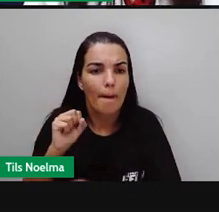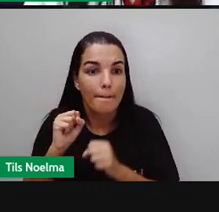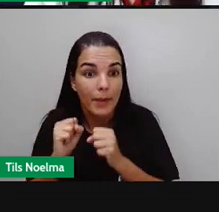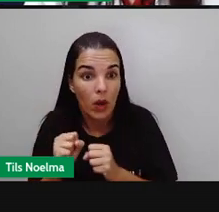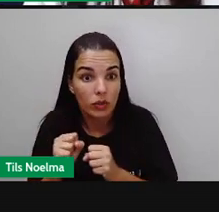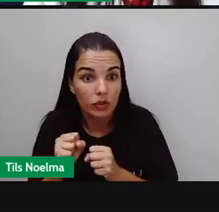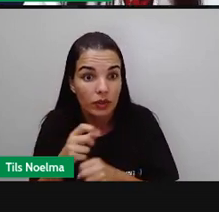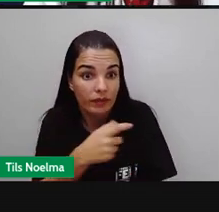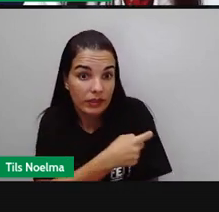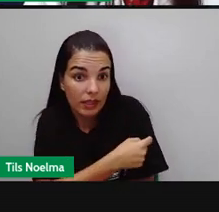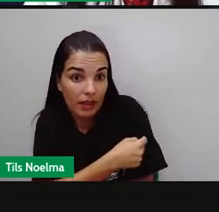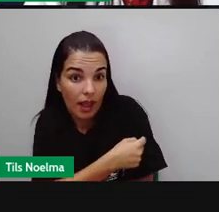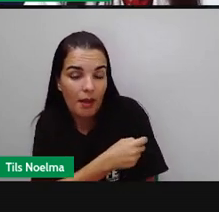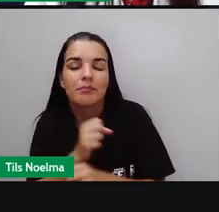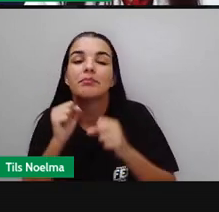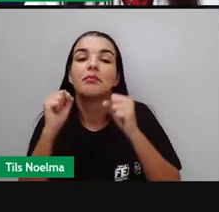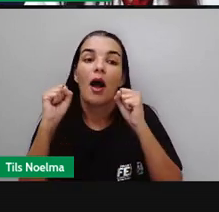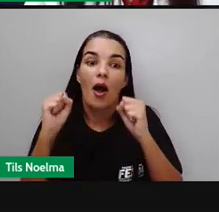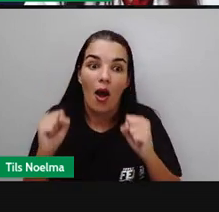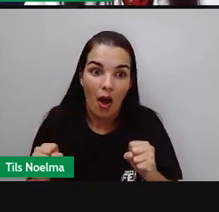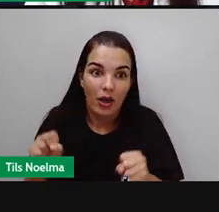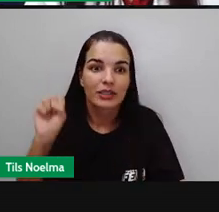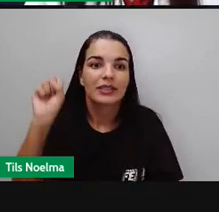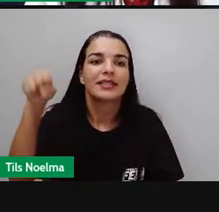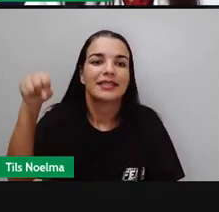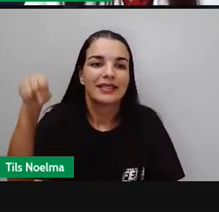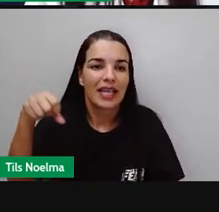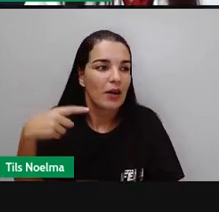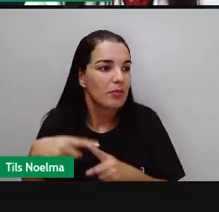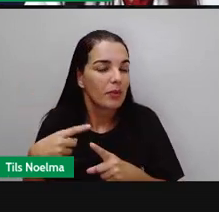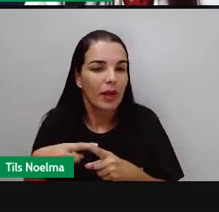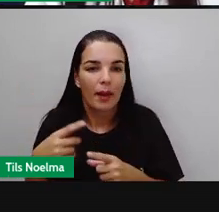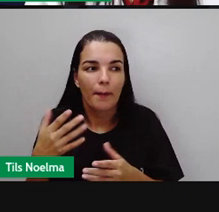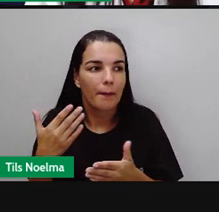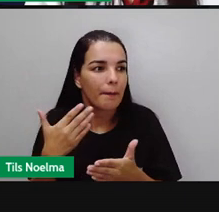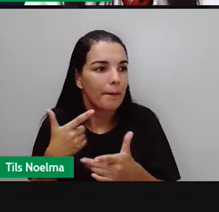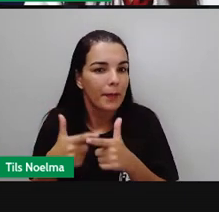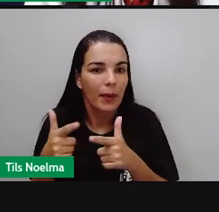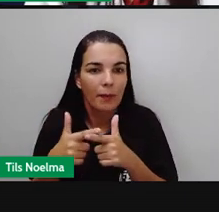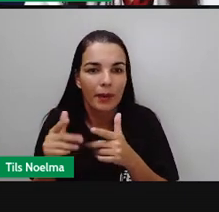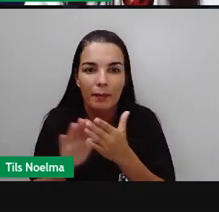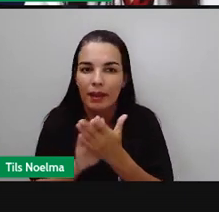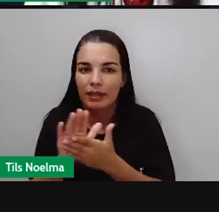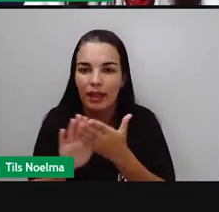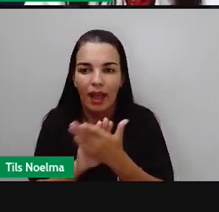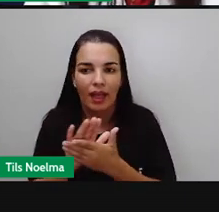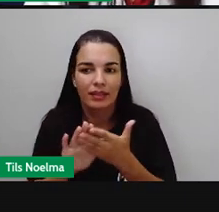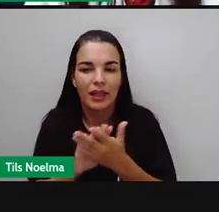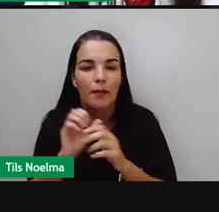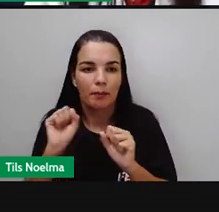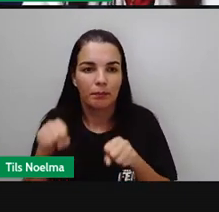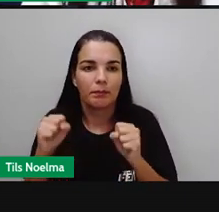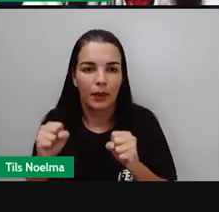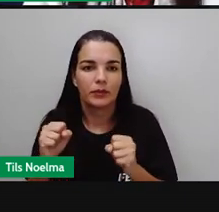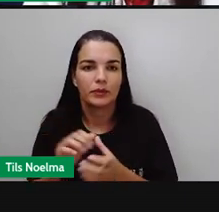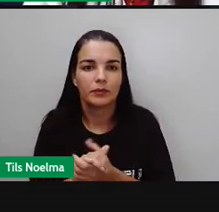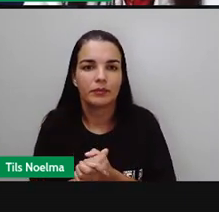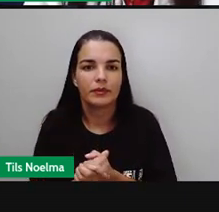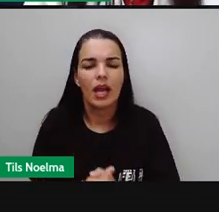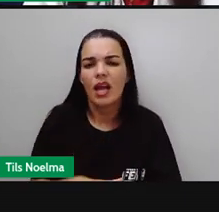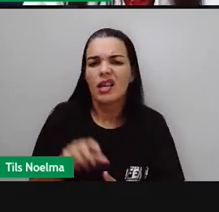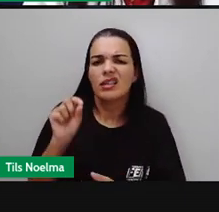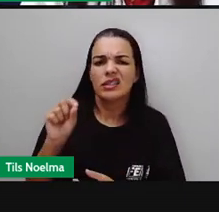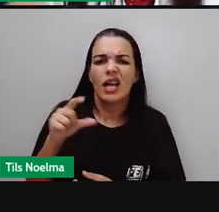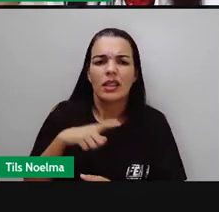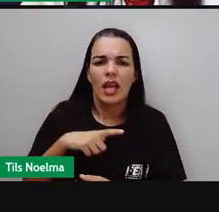Pode sim! Não existe nenhum tipo de impedimento relacionado a esse tipo de alergia. Então, pode sim se vacinar. E quem